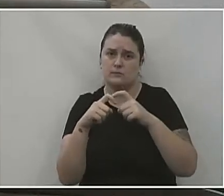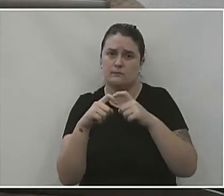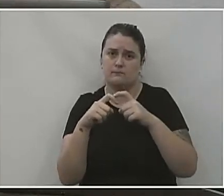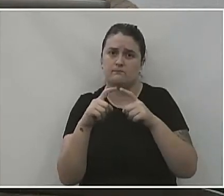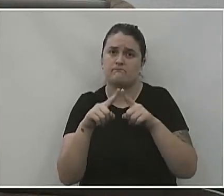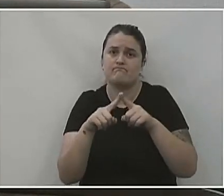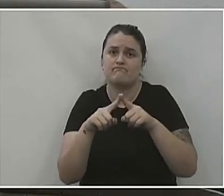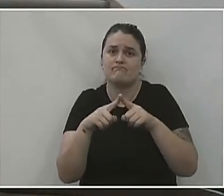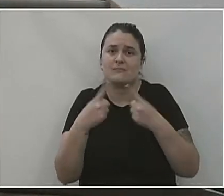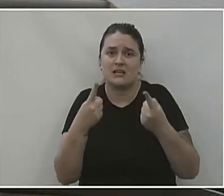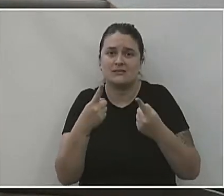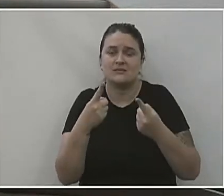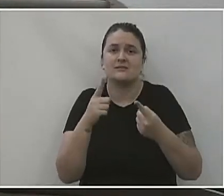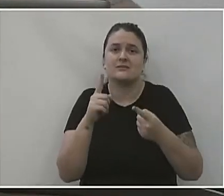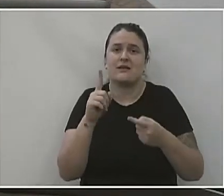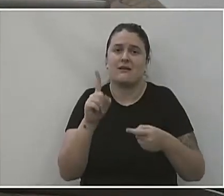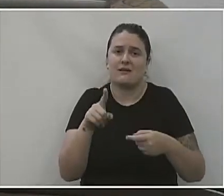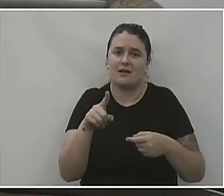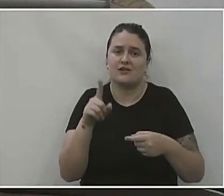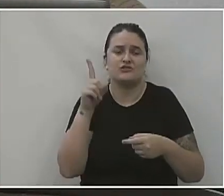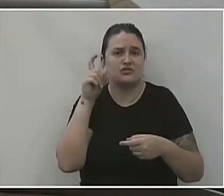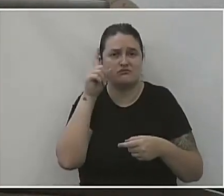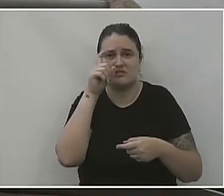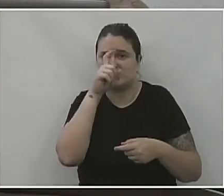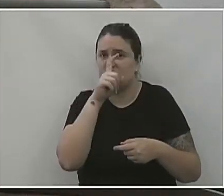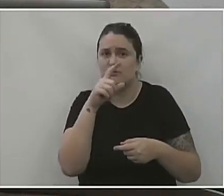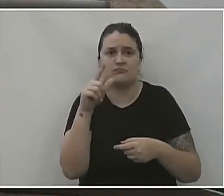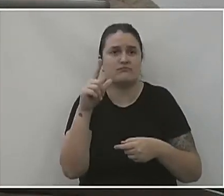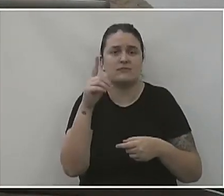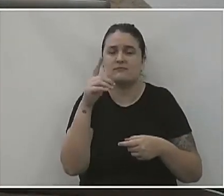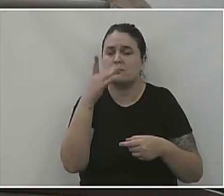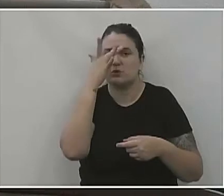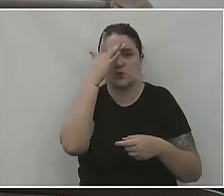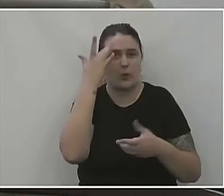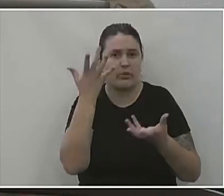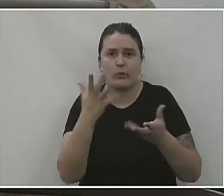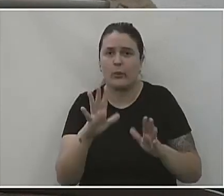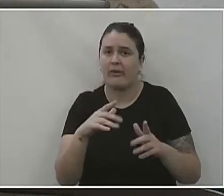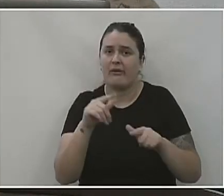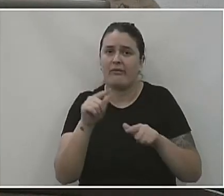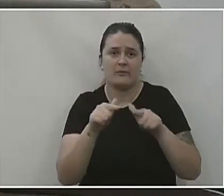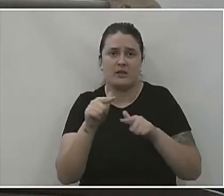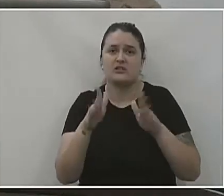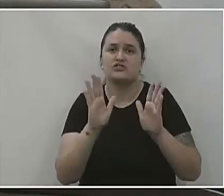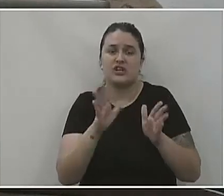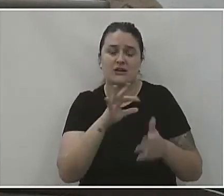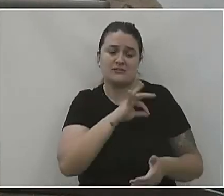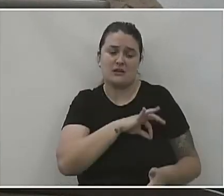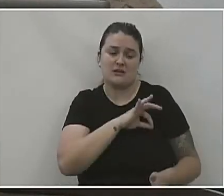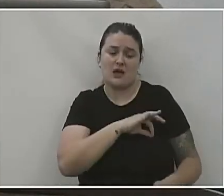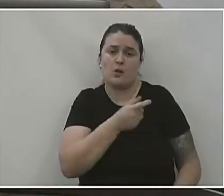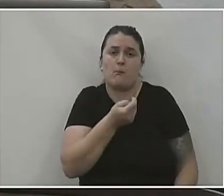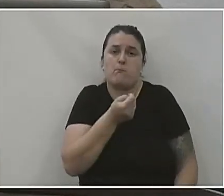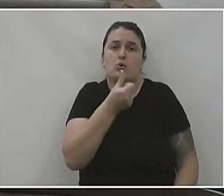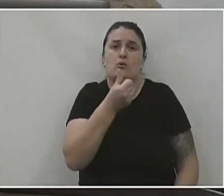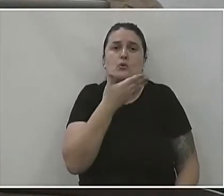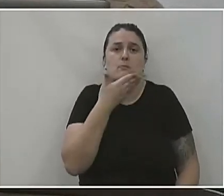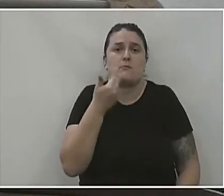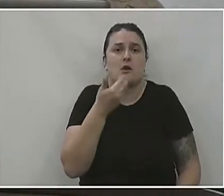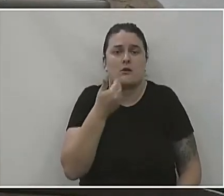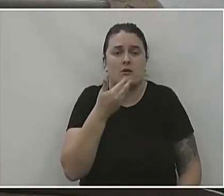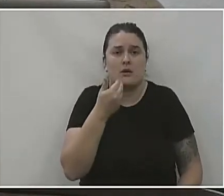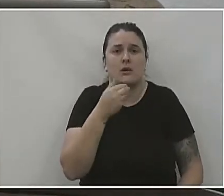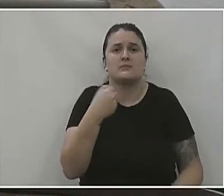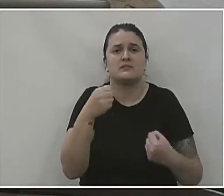uma mão de obra muito escassa no mercado. Então, a gente já fez até esse aporte para tentar trazer novos